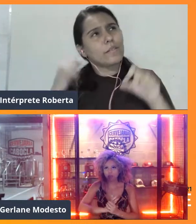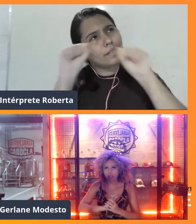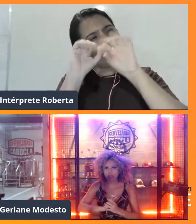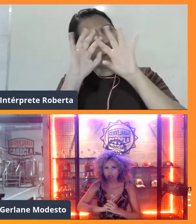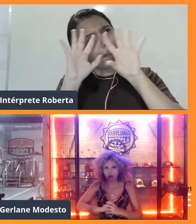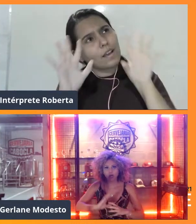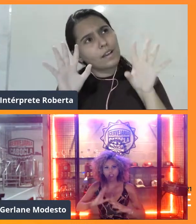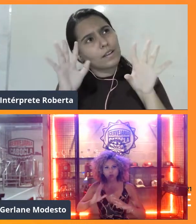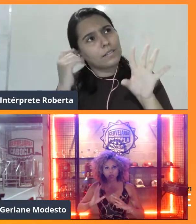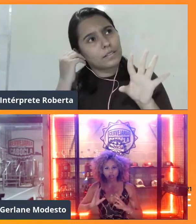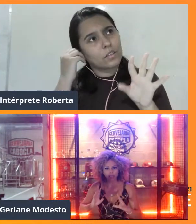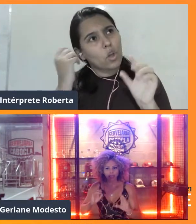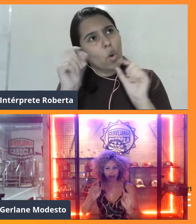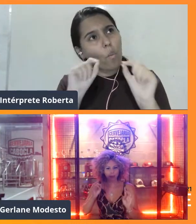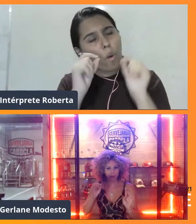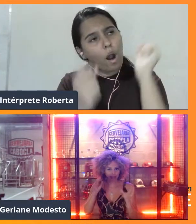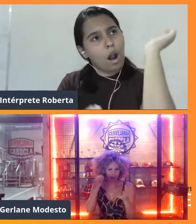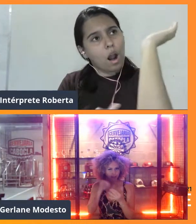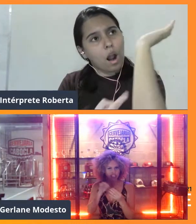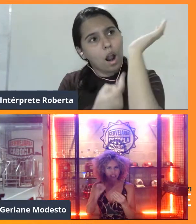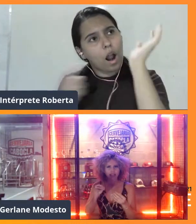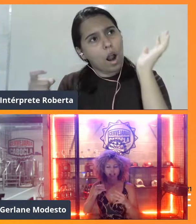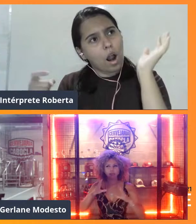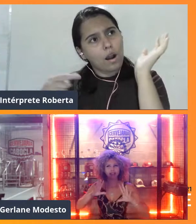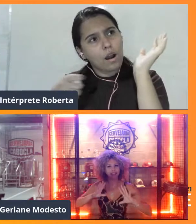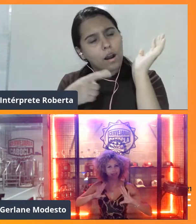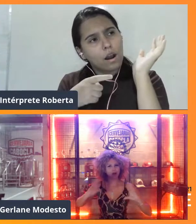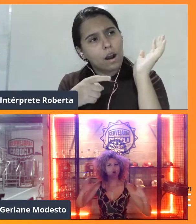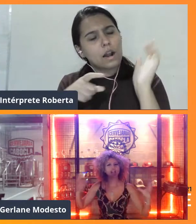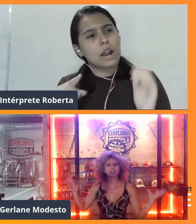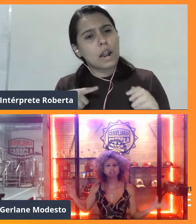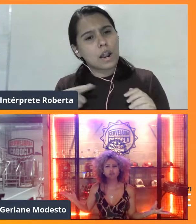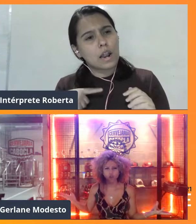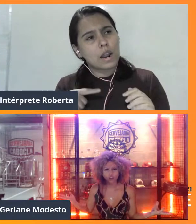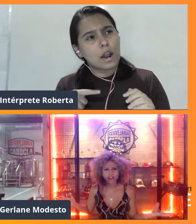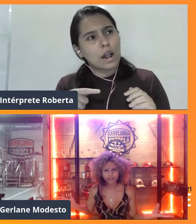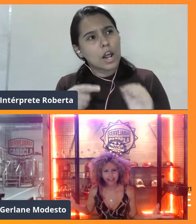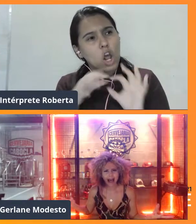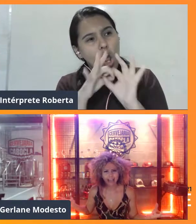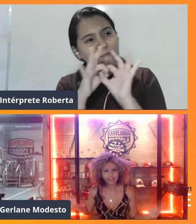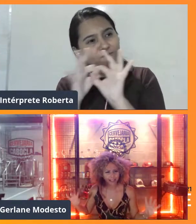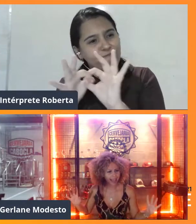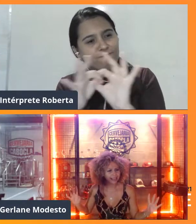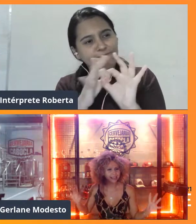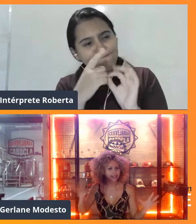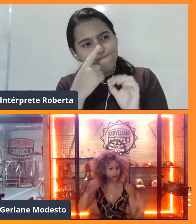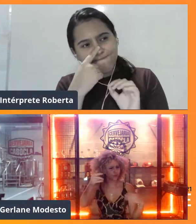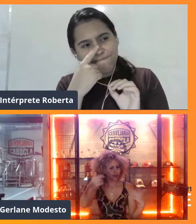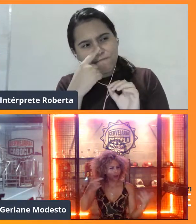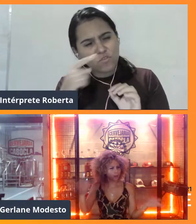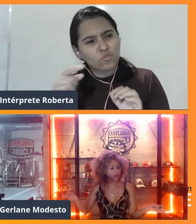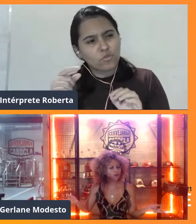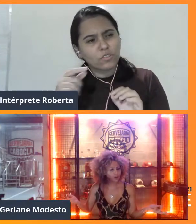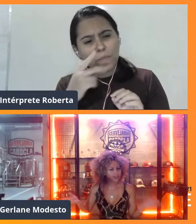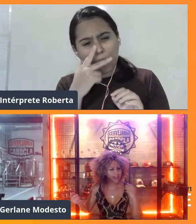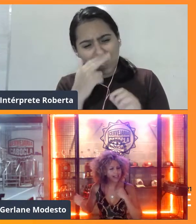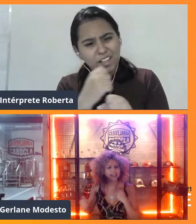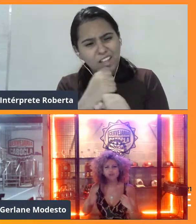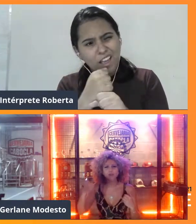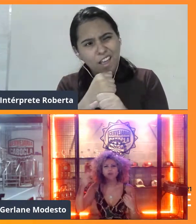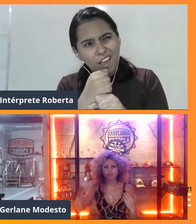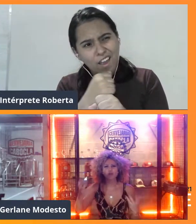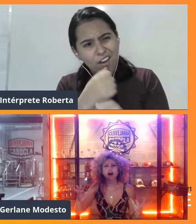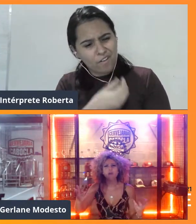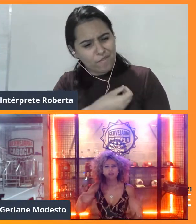lagarto, né, quando ele tem aquela fidelidade, parece que tá mais correlacionada com longevidade, né? Então, eu posso